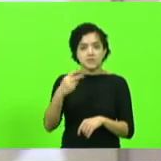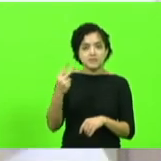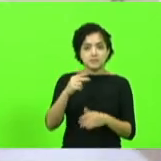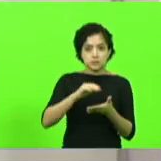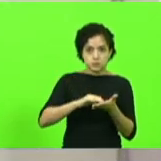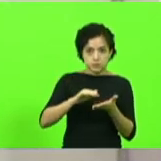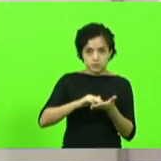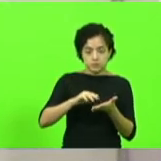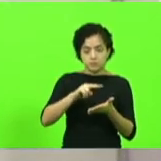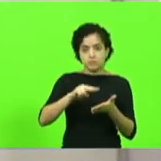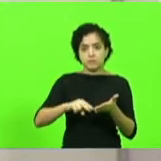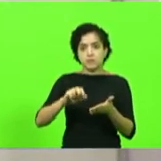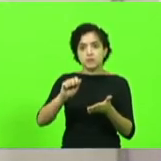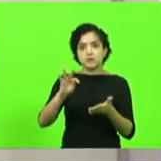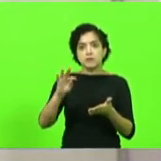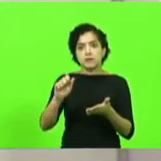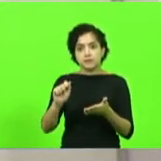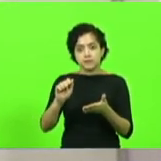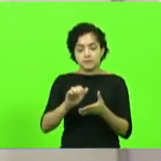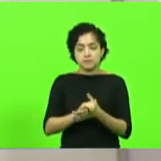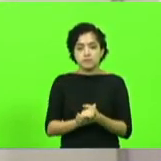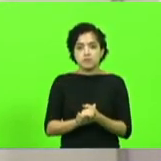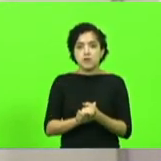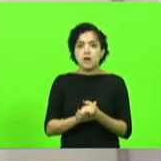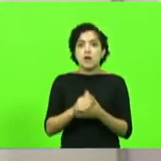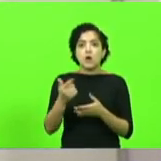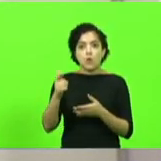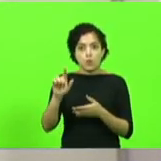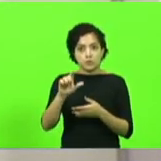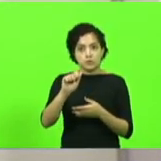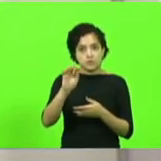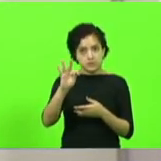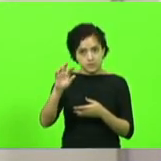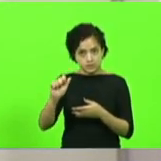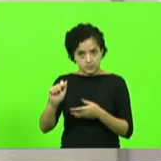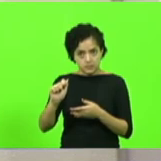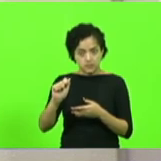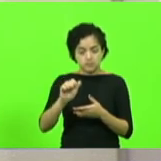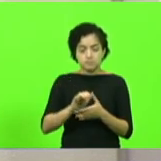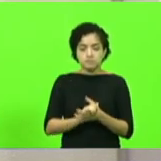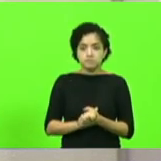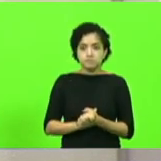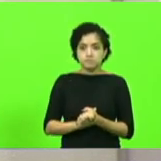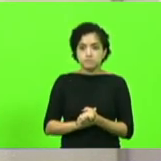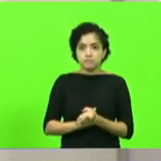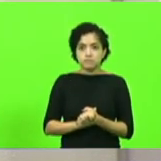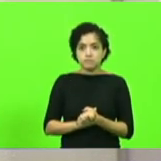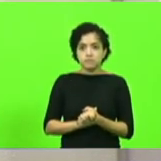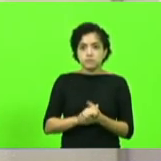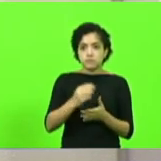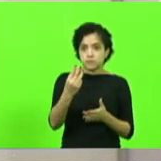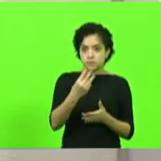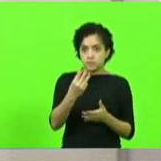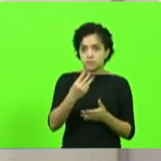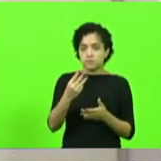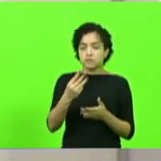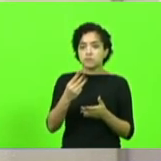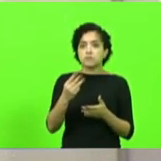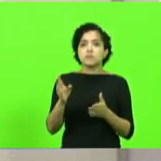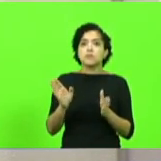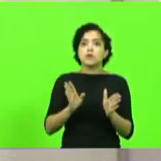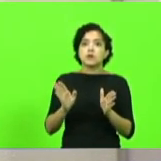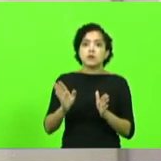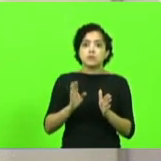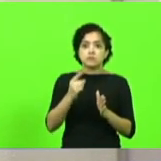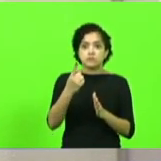lavei a presente ata. Segue a próxima ata, a reunião extraordinária. Na terceira sessão legislativa,